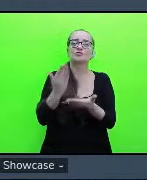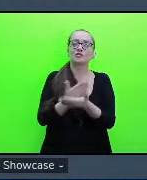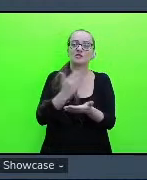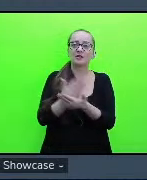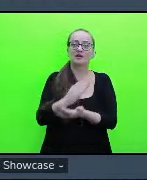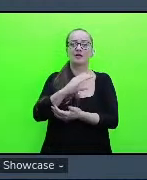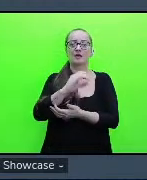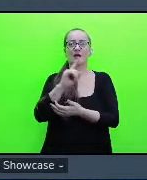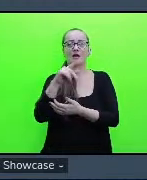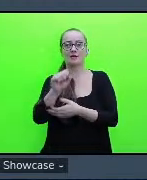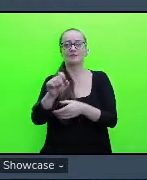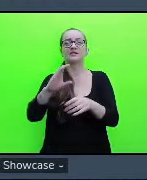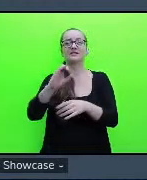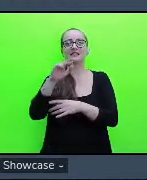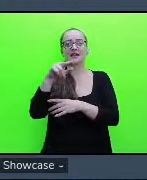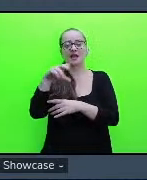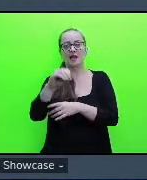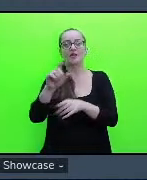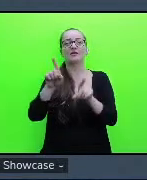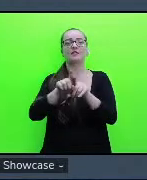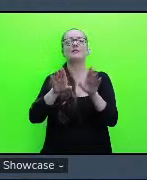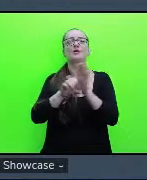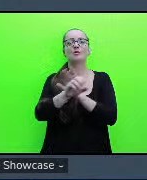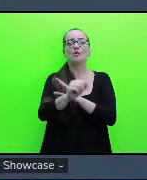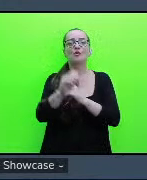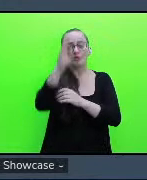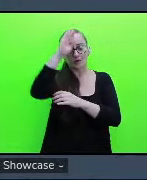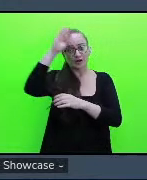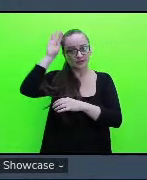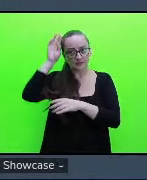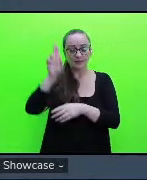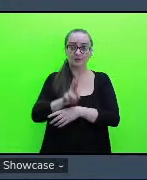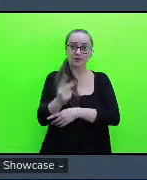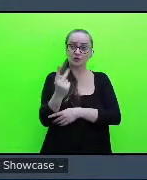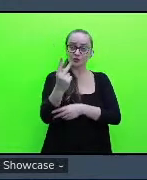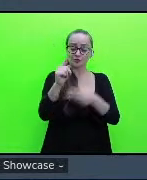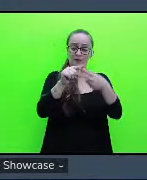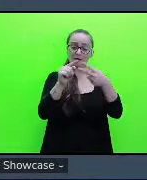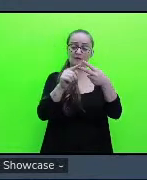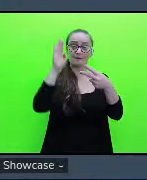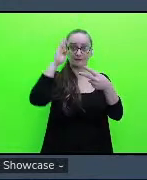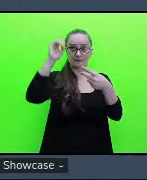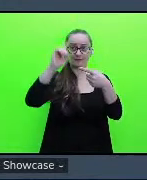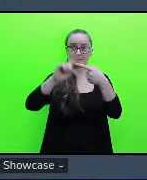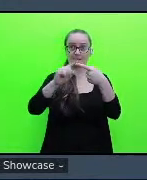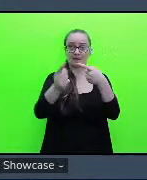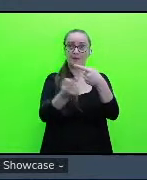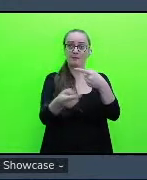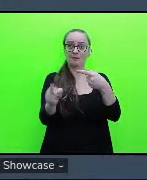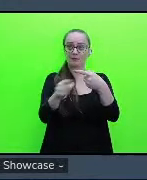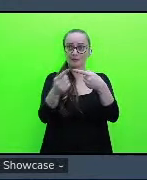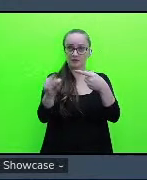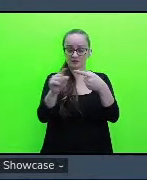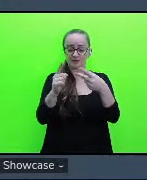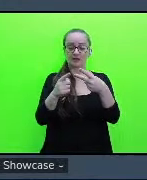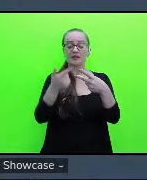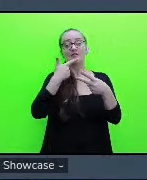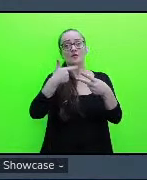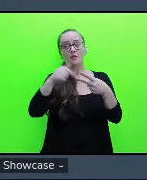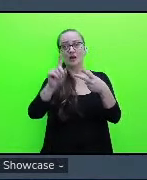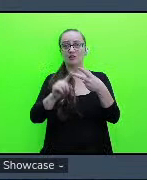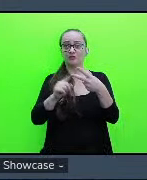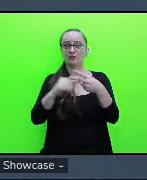Cielo e Google Academia e utilizamos duas expressões-chave a musicalização e linguagem e o